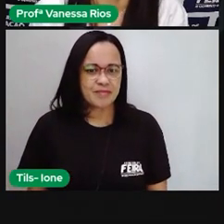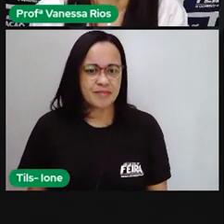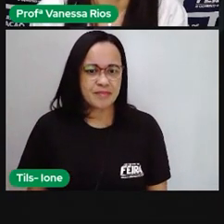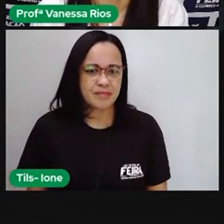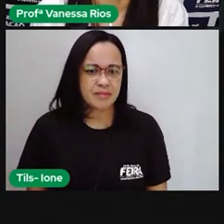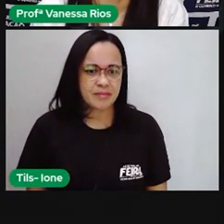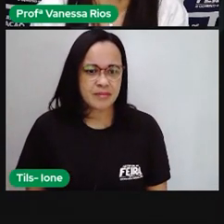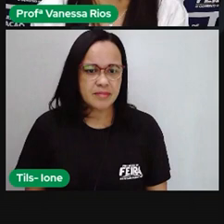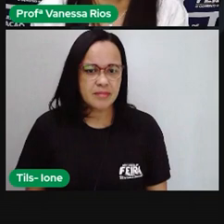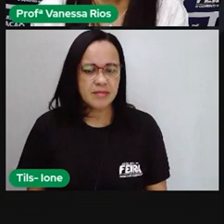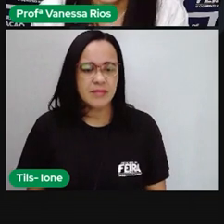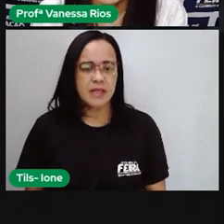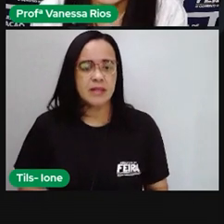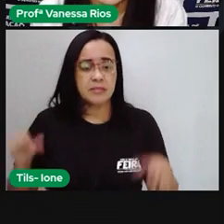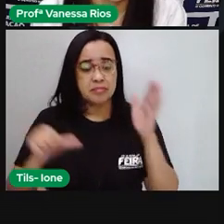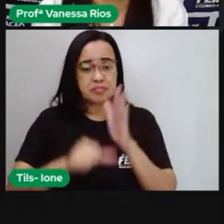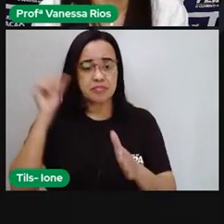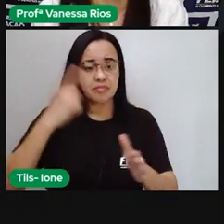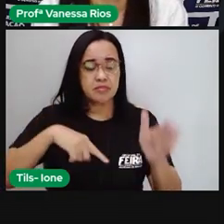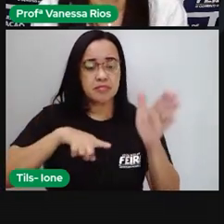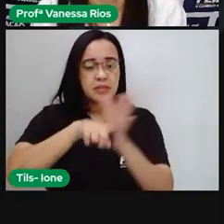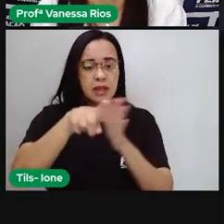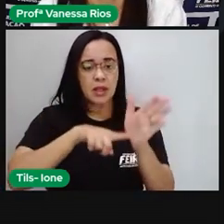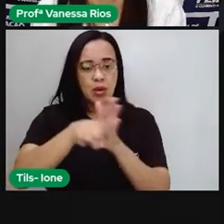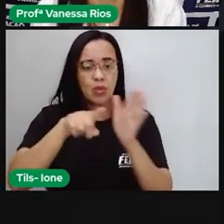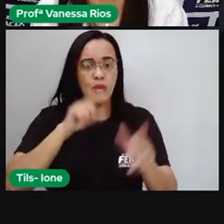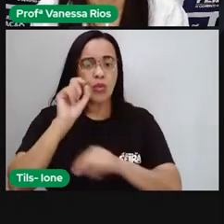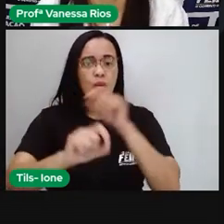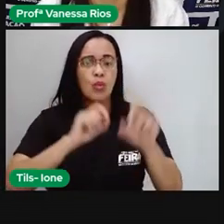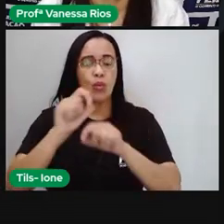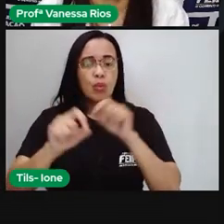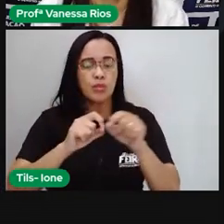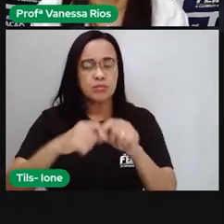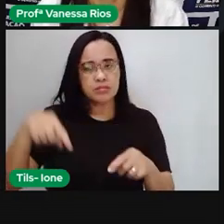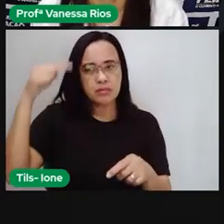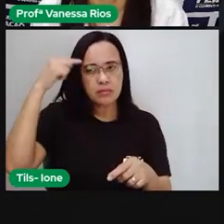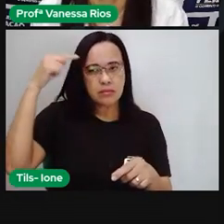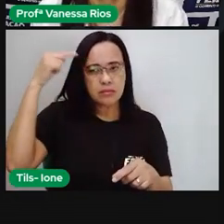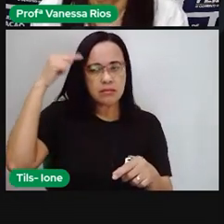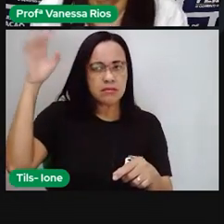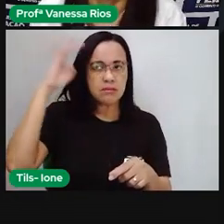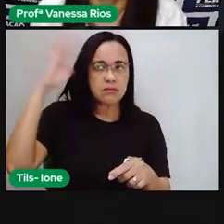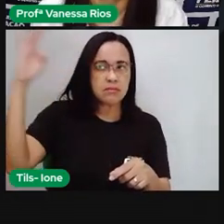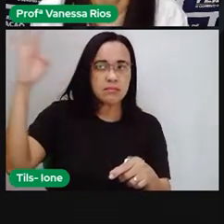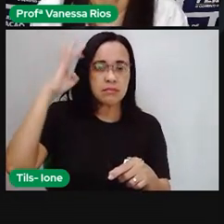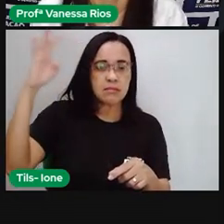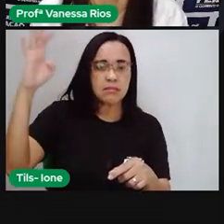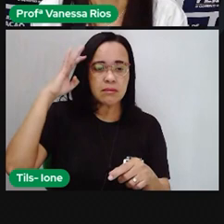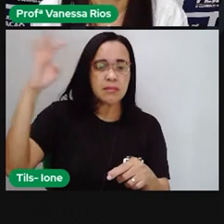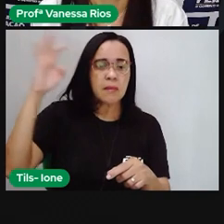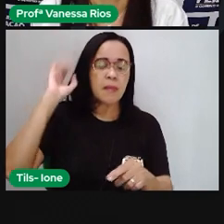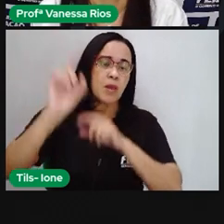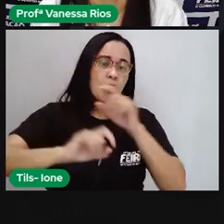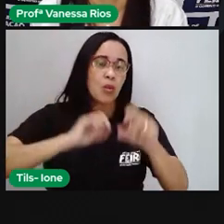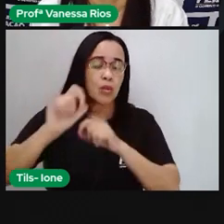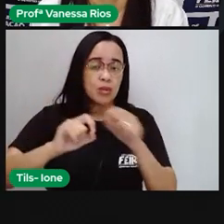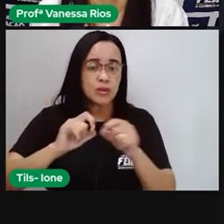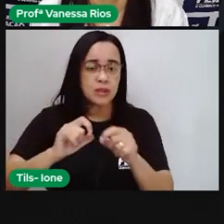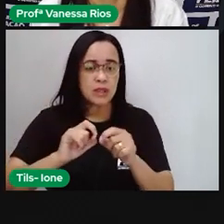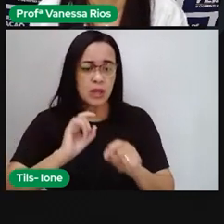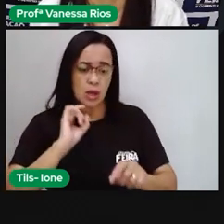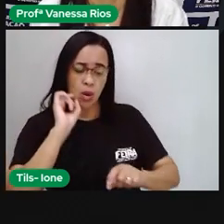Então, aí, a primeira pergunta que a Pró coloca, né? Pra pensar, pra refletirmos, é justamente